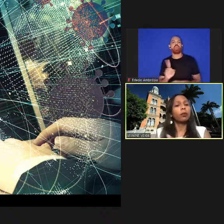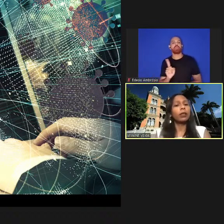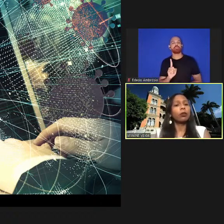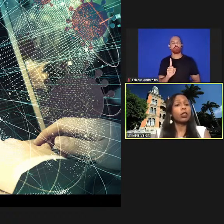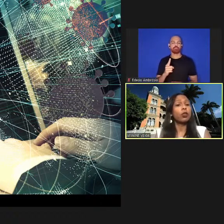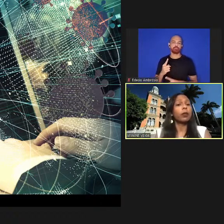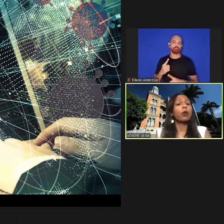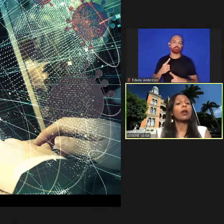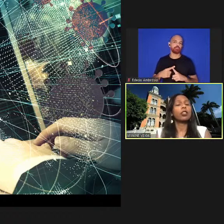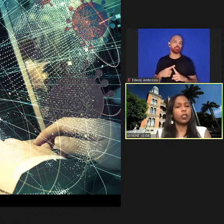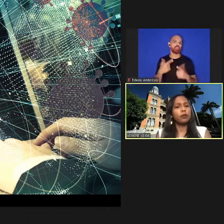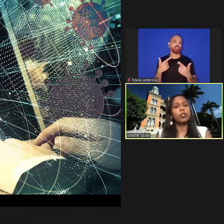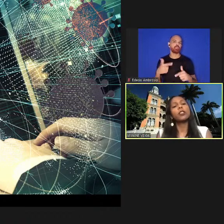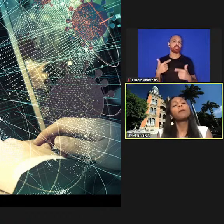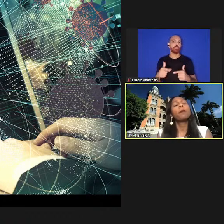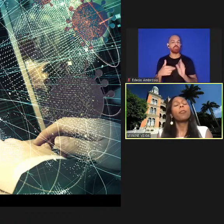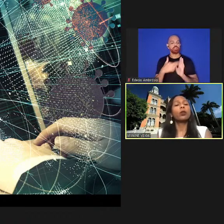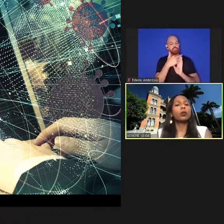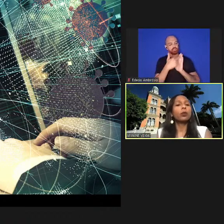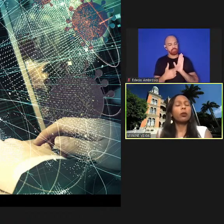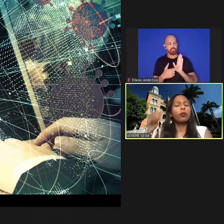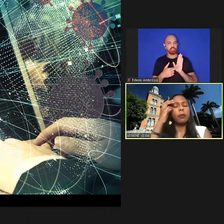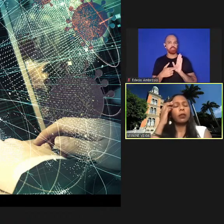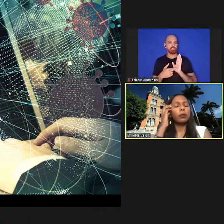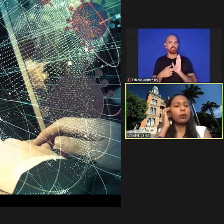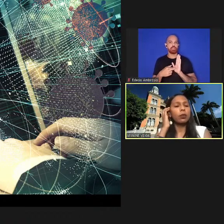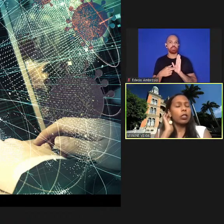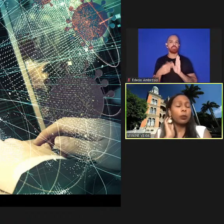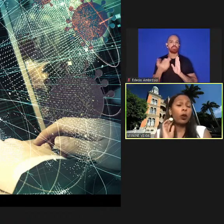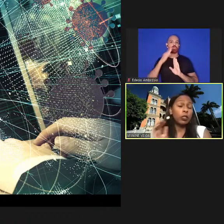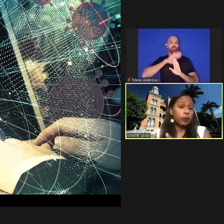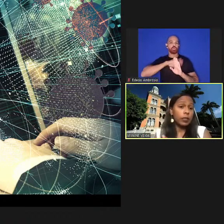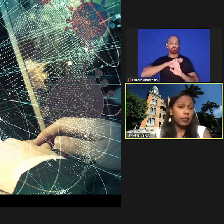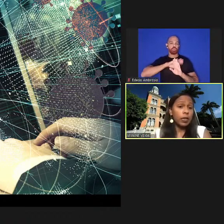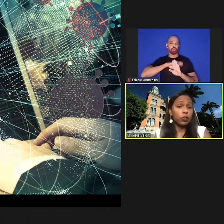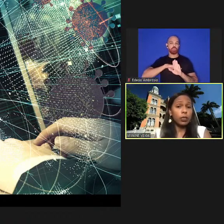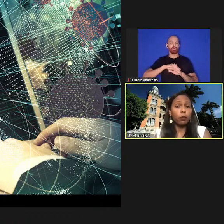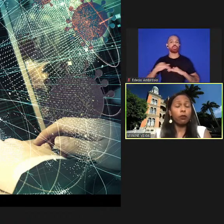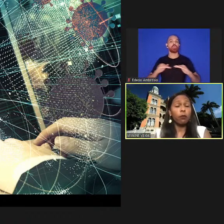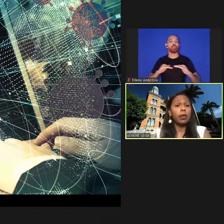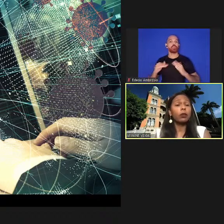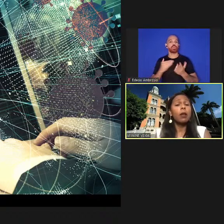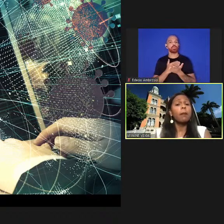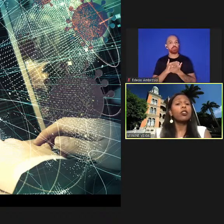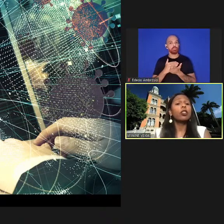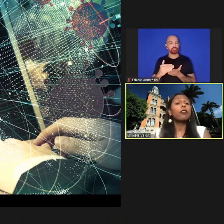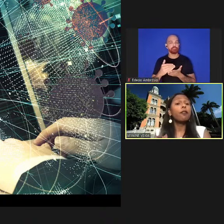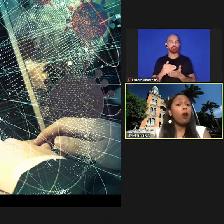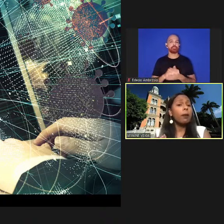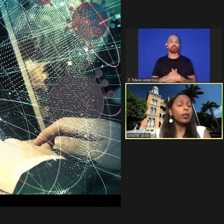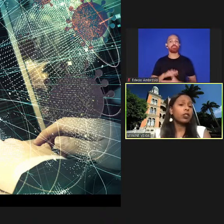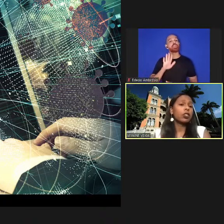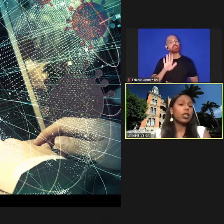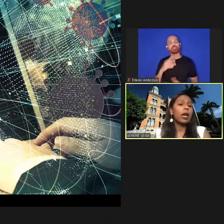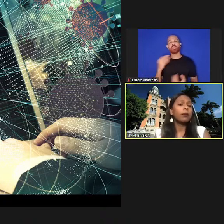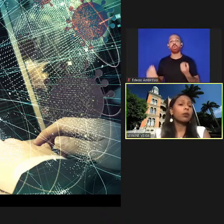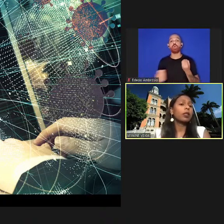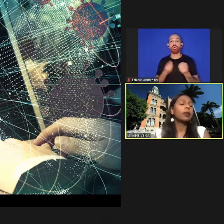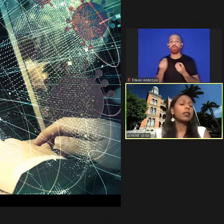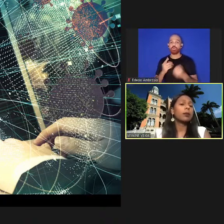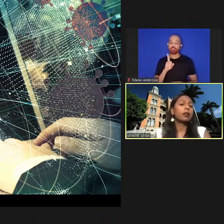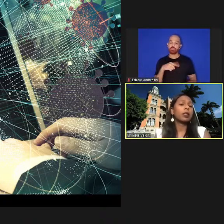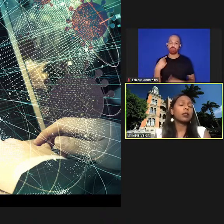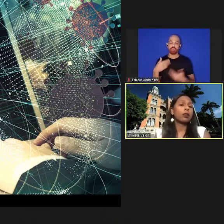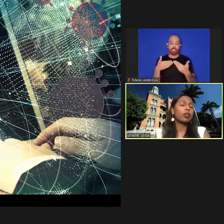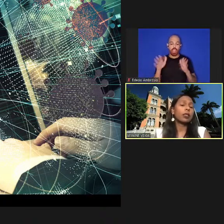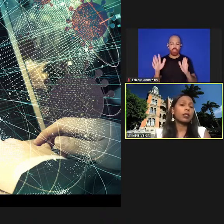não está dentro das prerrogativas do movimento as prerrogativas iniciais desse movimento mas de que forma que a gente abre o